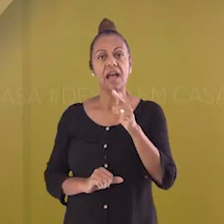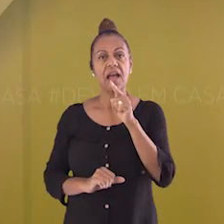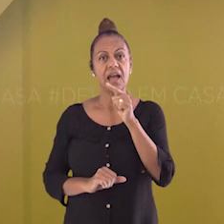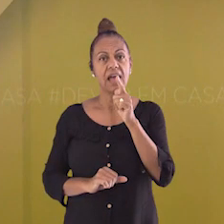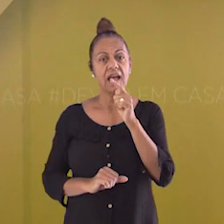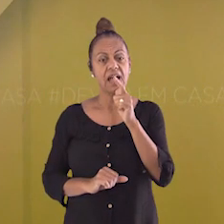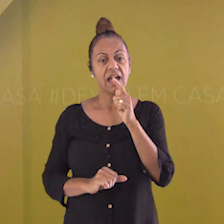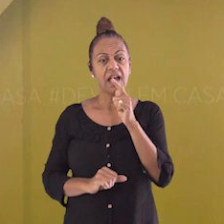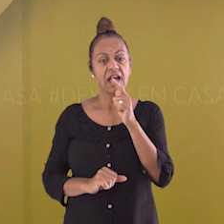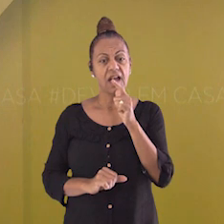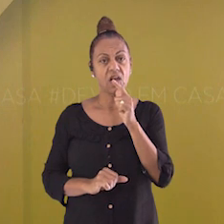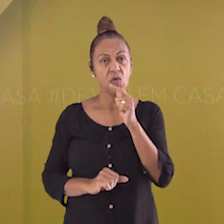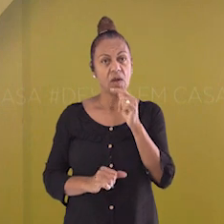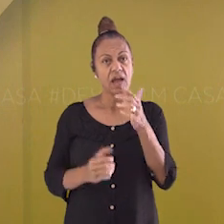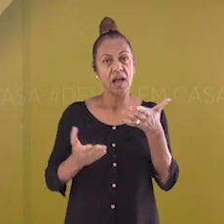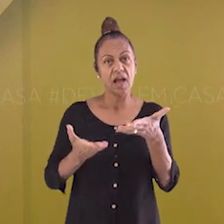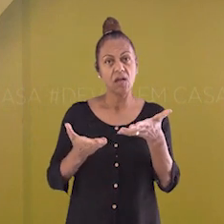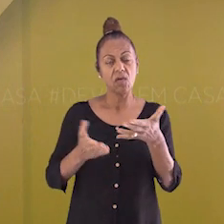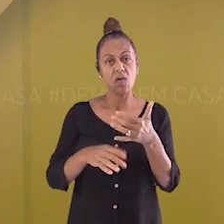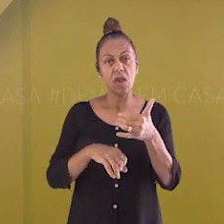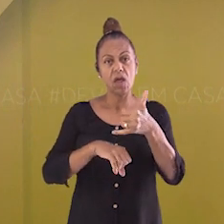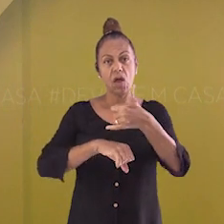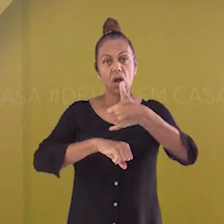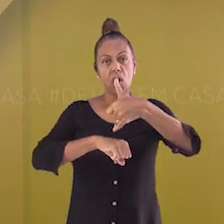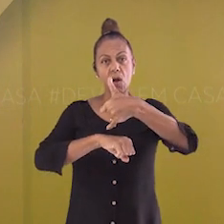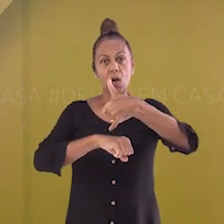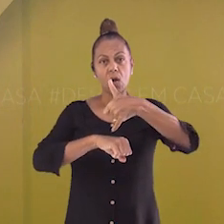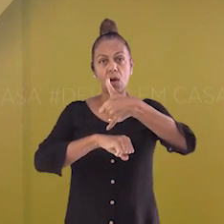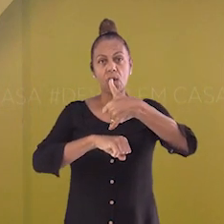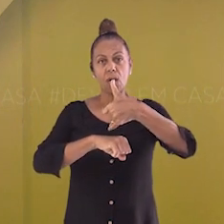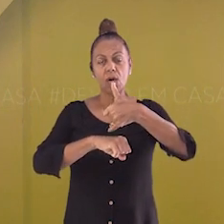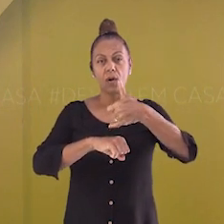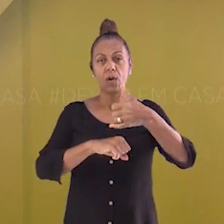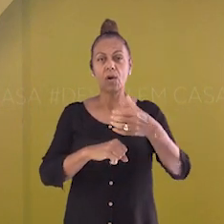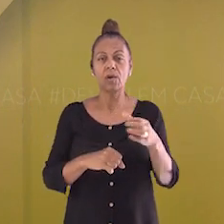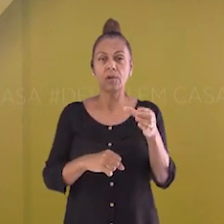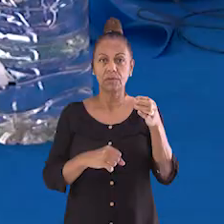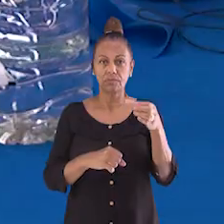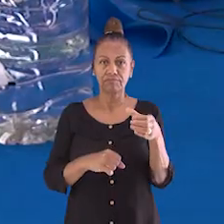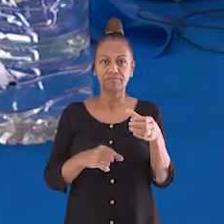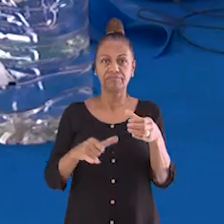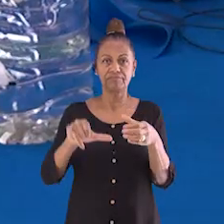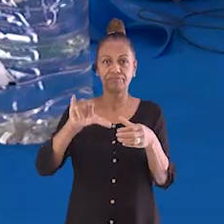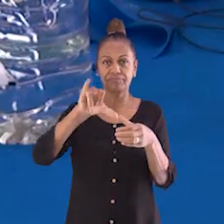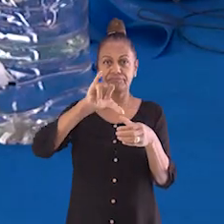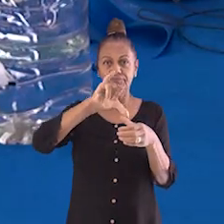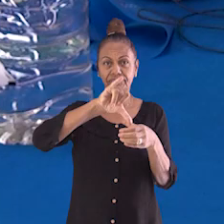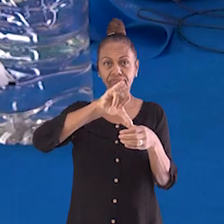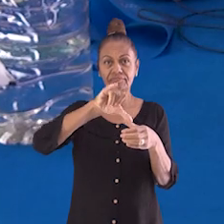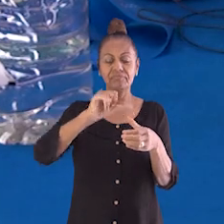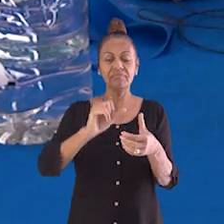E eu vou colocar óleo. Veja que as duas são misturas de líquidos.